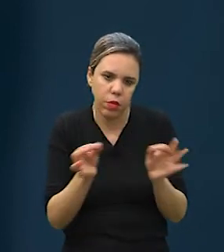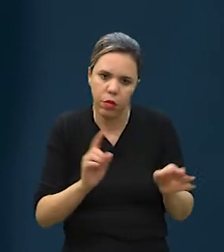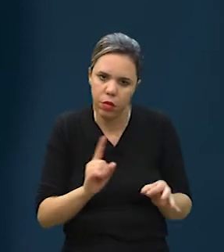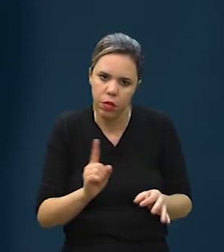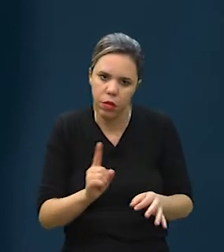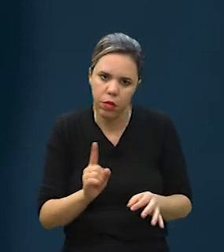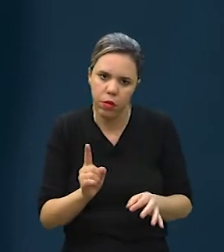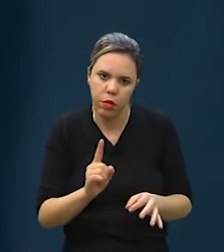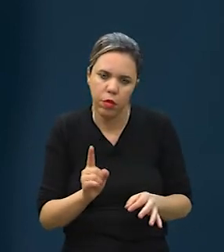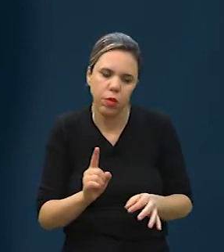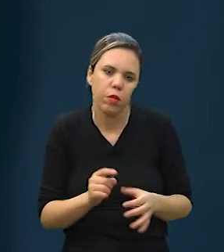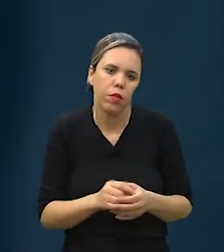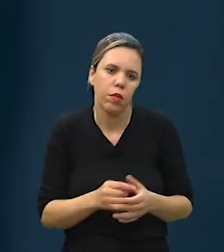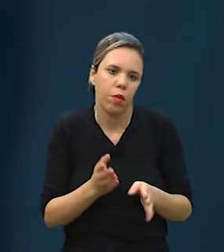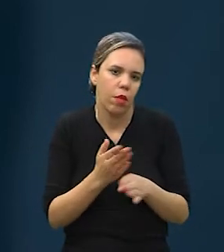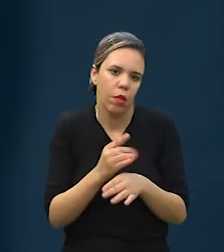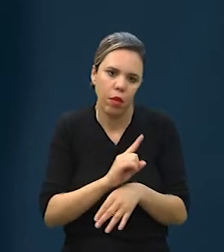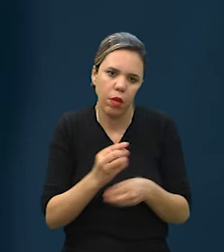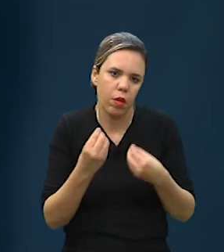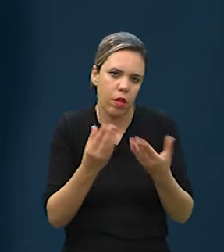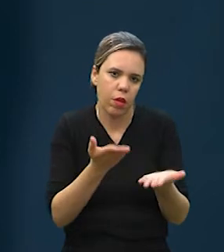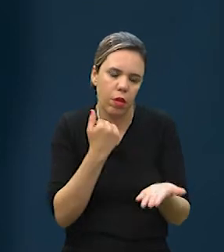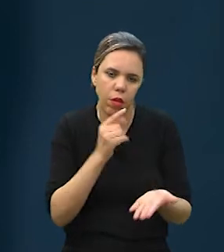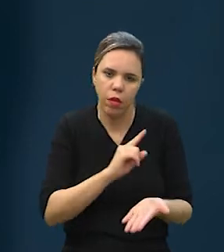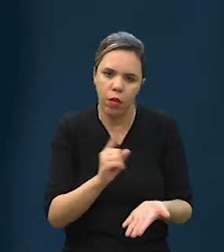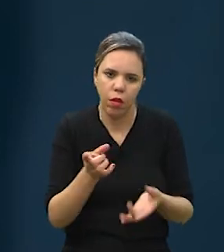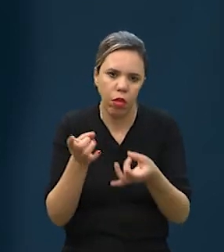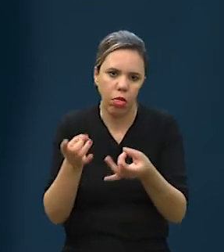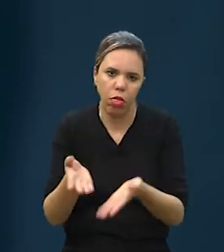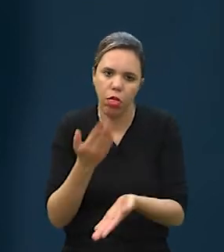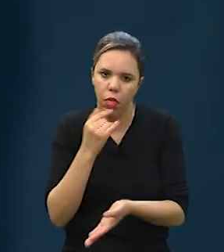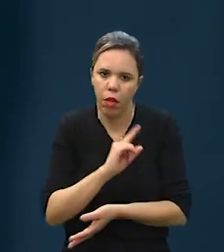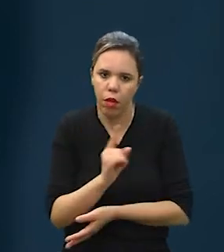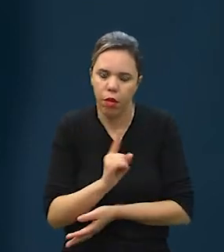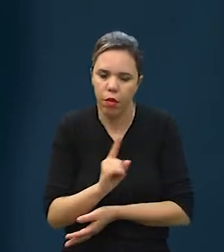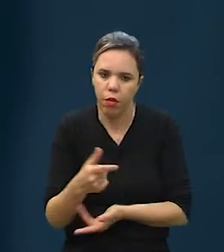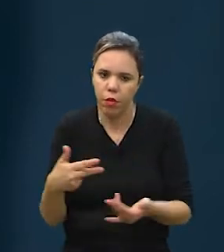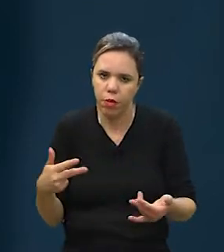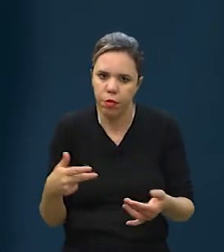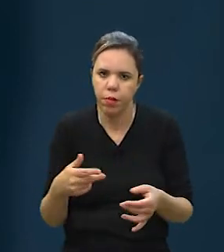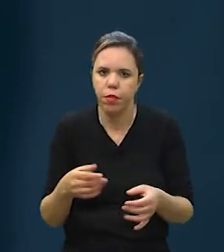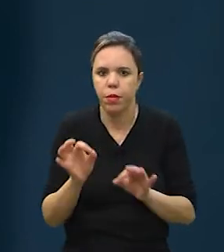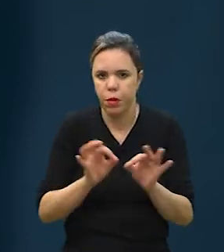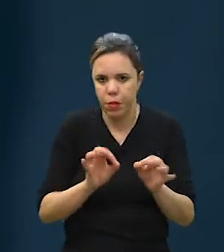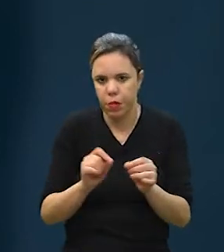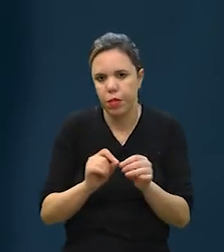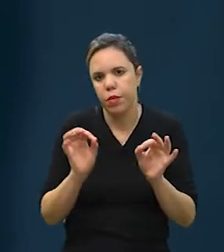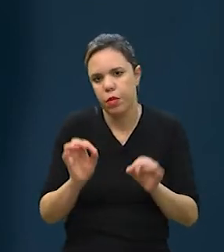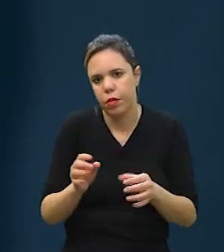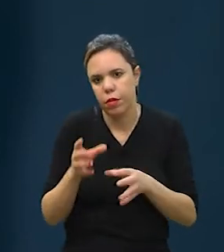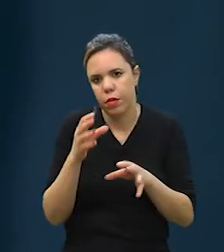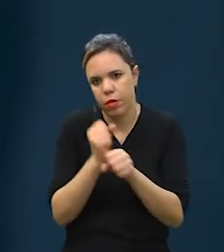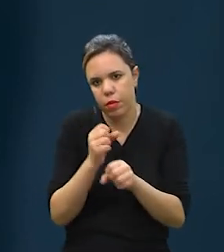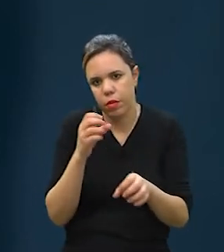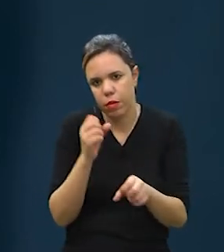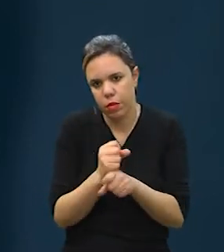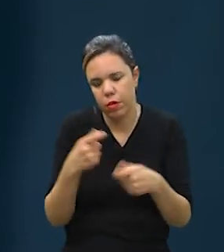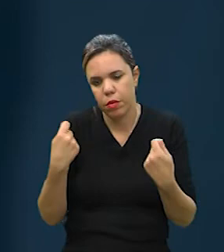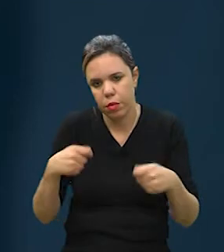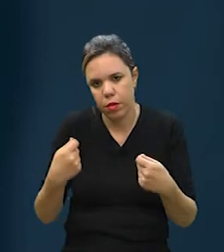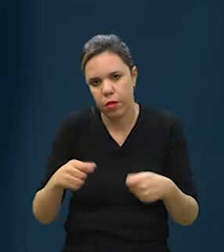ver que não é tão simples assim, não é dar comida, não é resto de comida, é uma coisa muito bem feita, muito